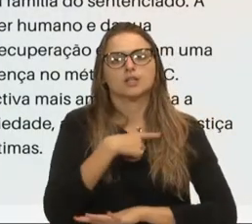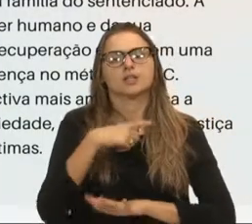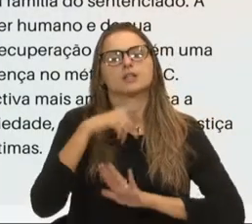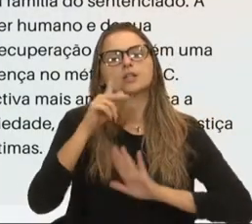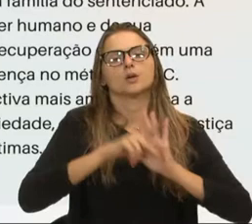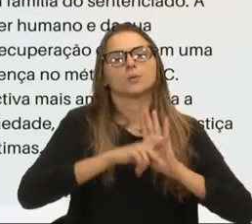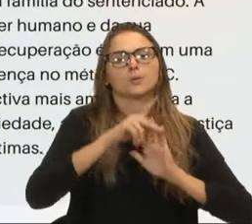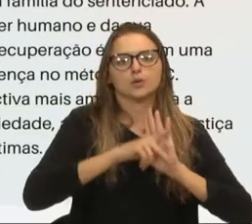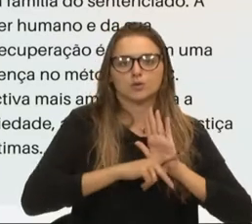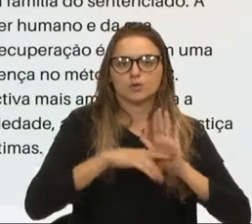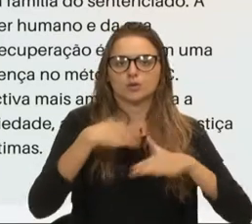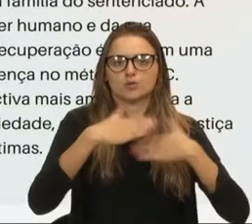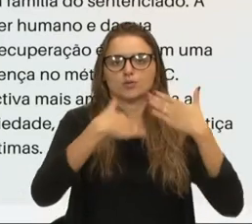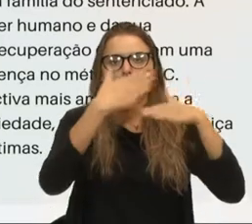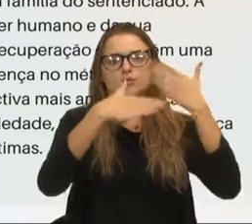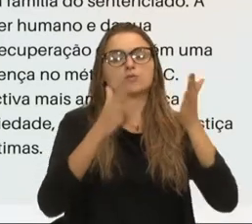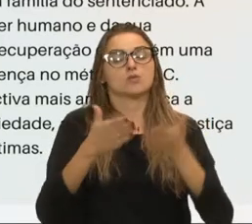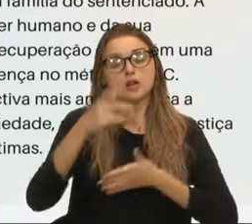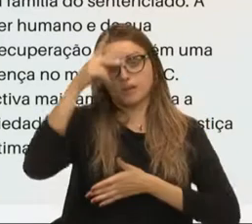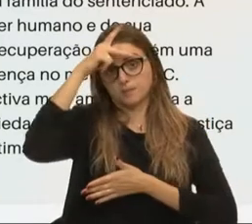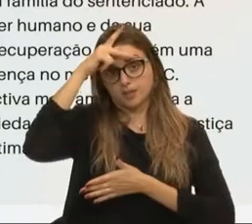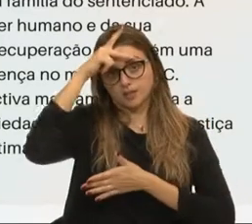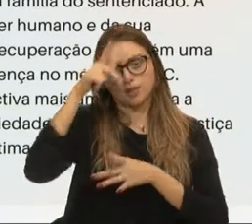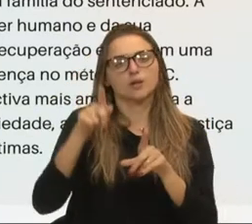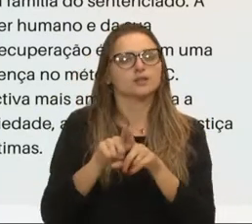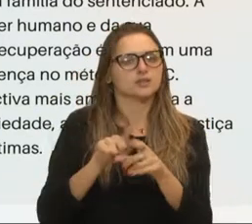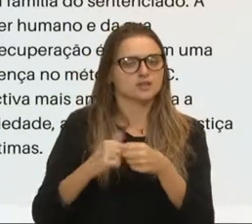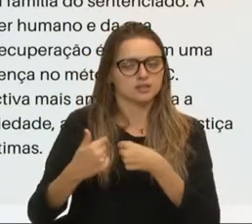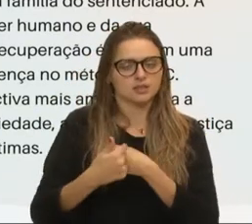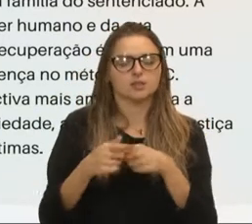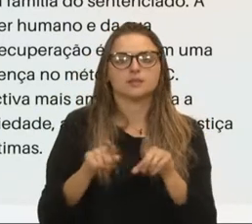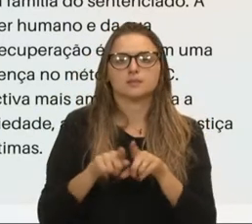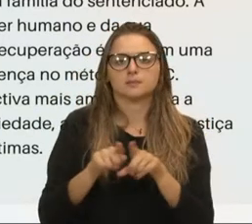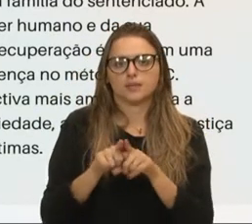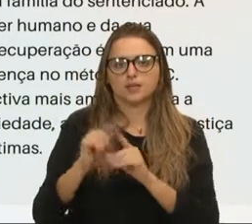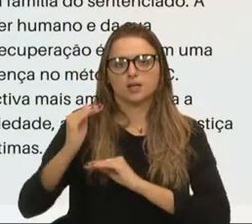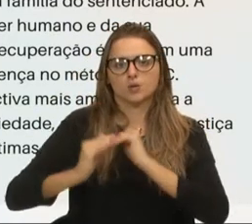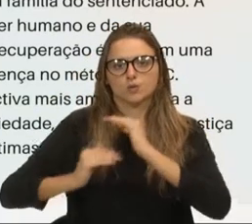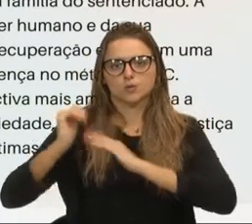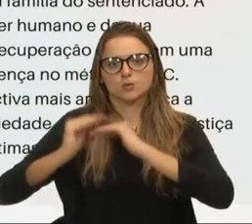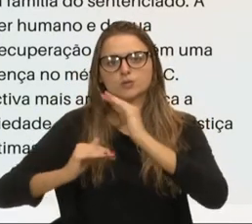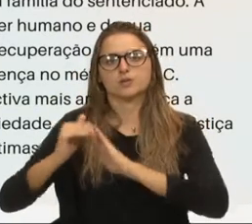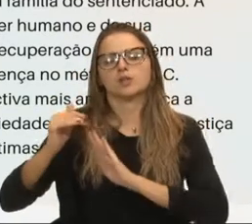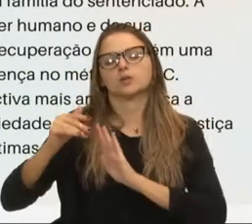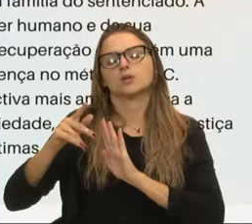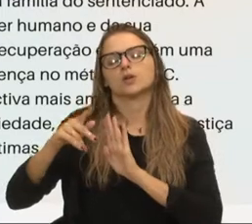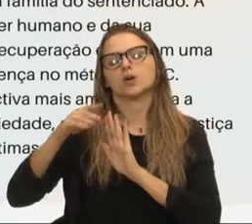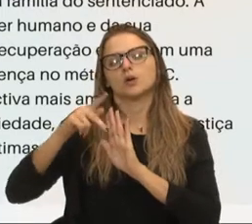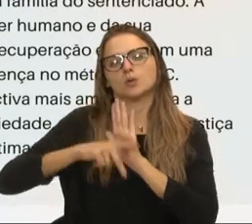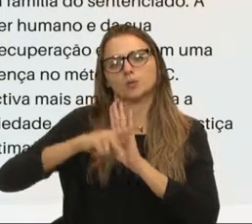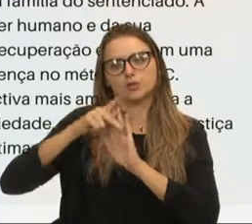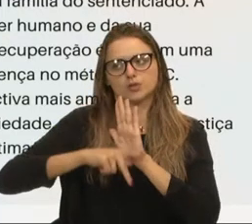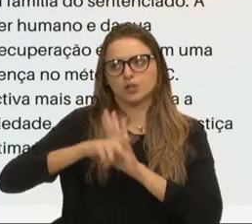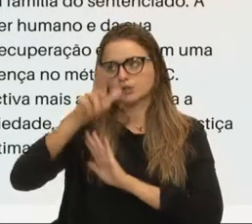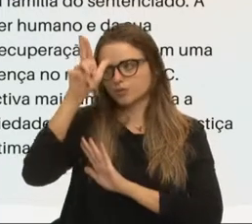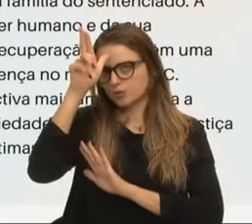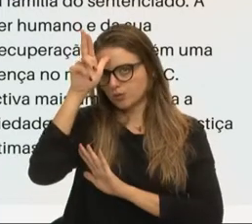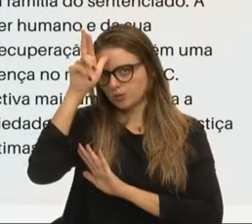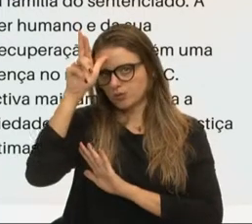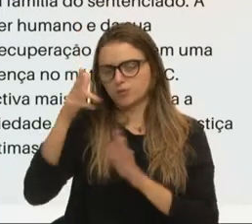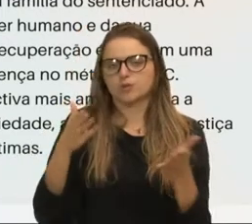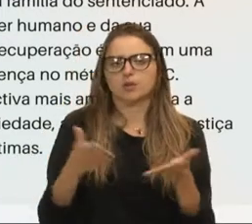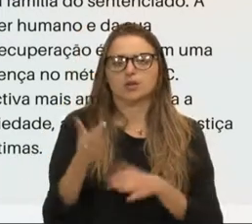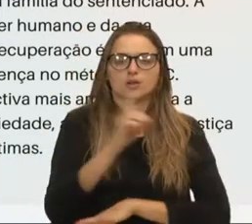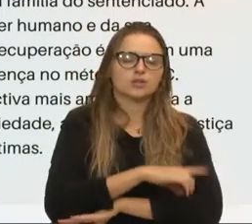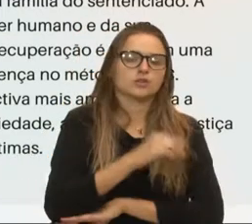projeto bem avançado em Pelotas. Em andamento, então, esse projeto de Novo Hamburgo. E agora, no dia 23